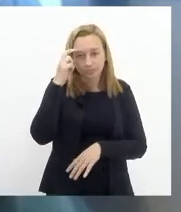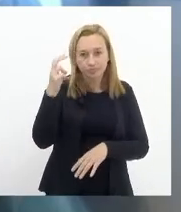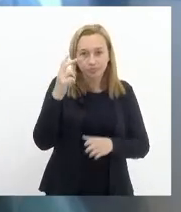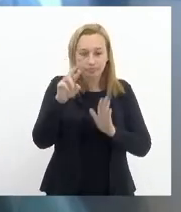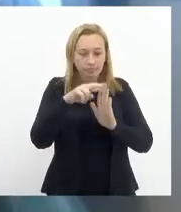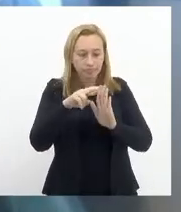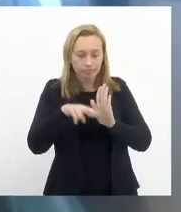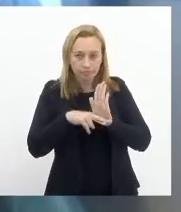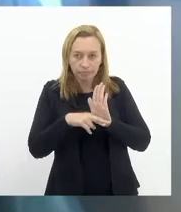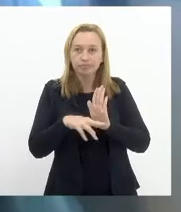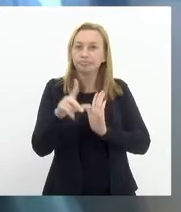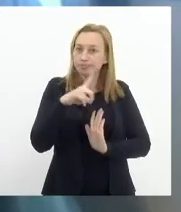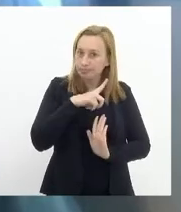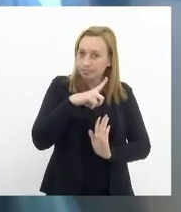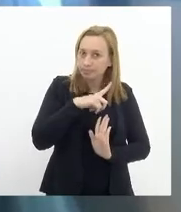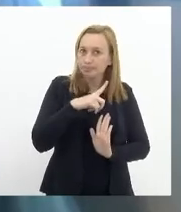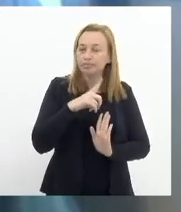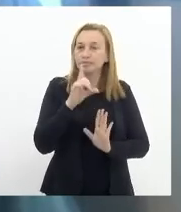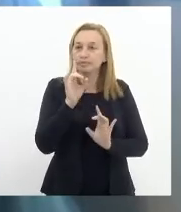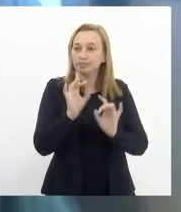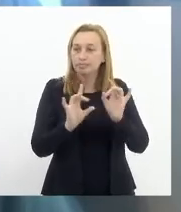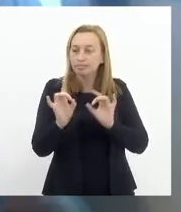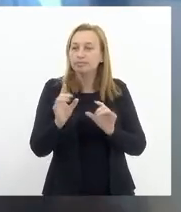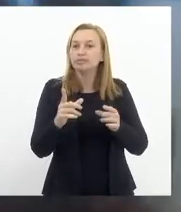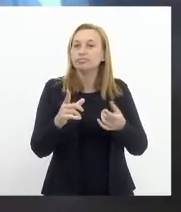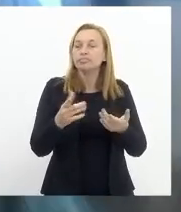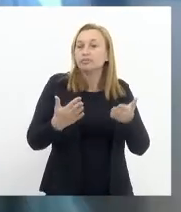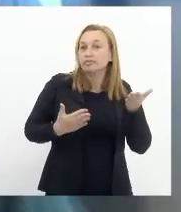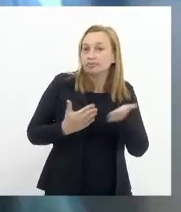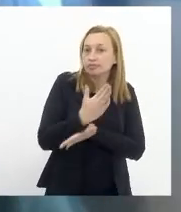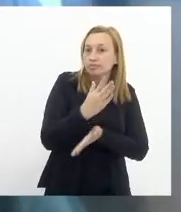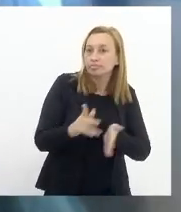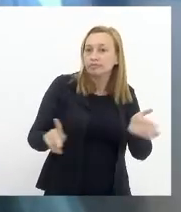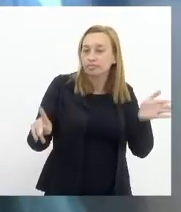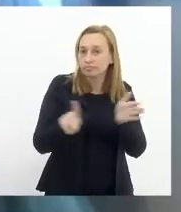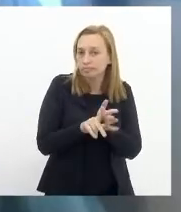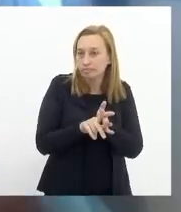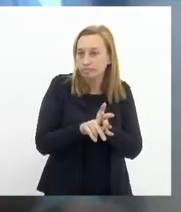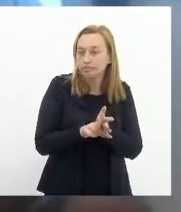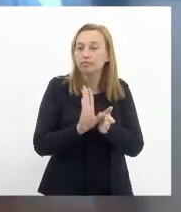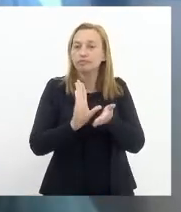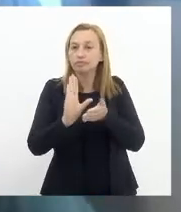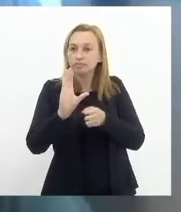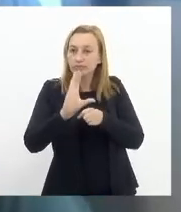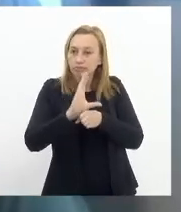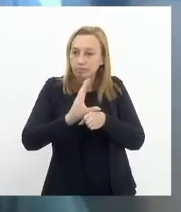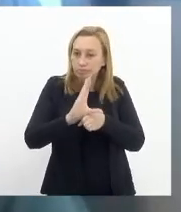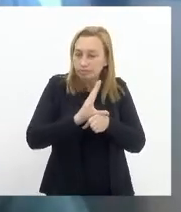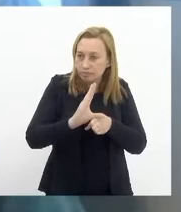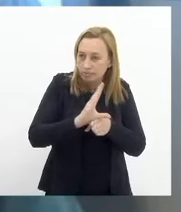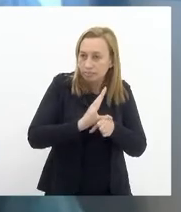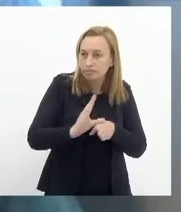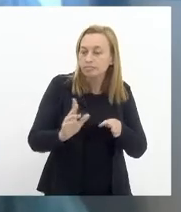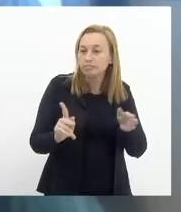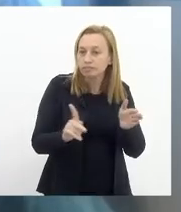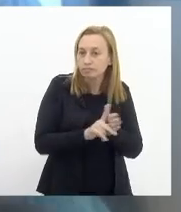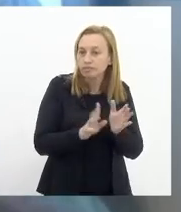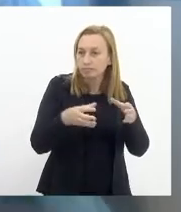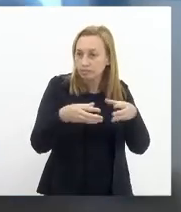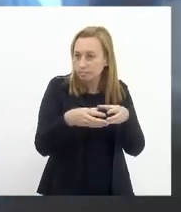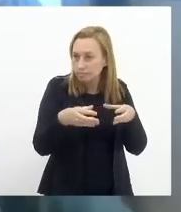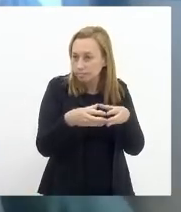uma dessas regras é que os projetos são aprovados por um conselho aonde fazem parte desse conselho